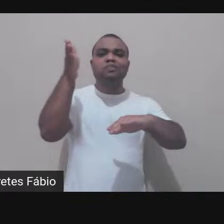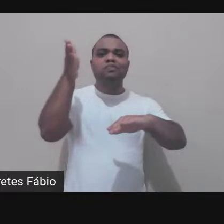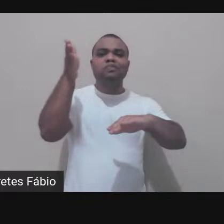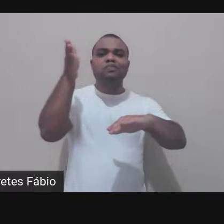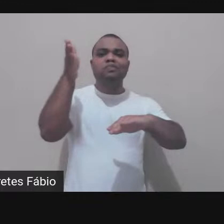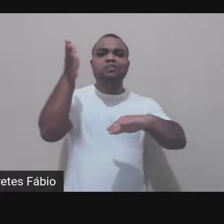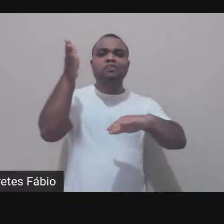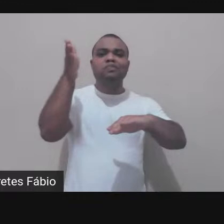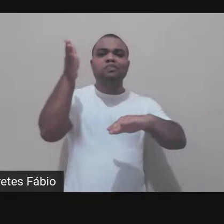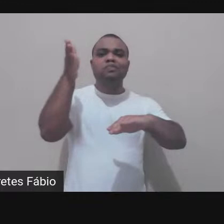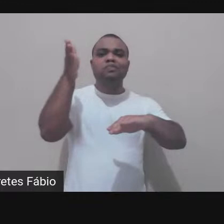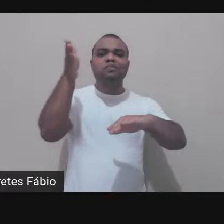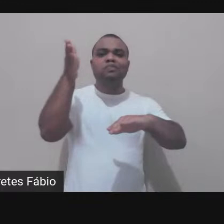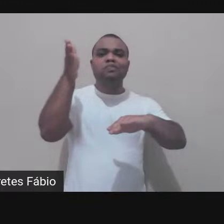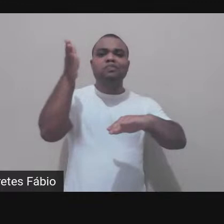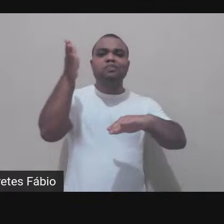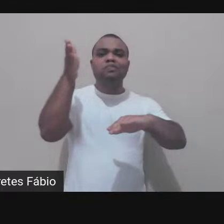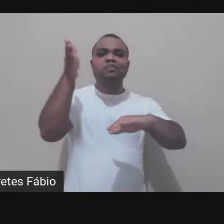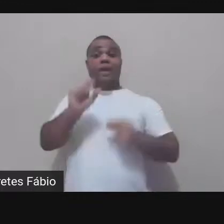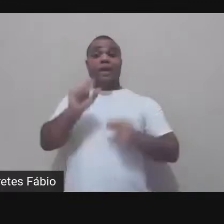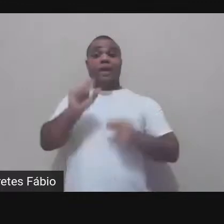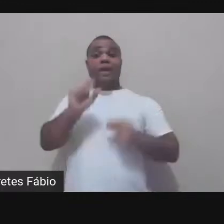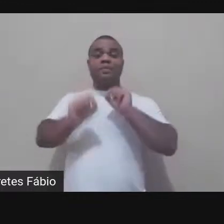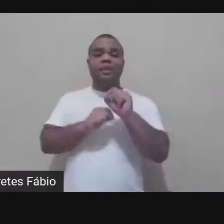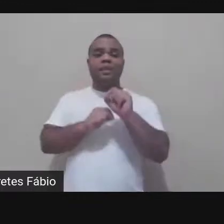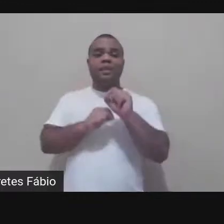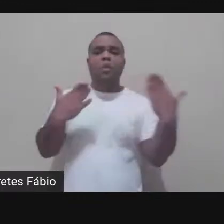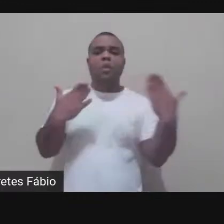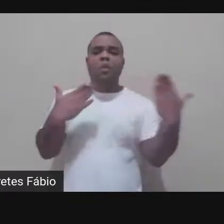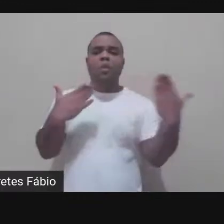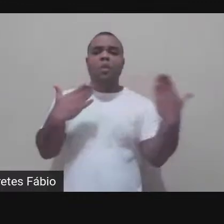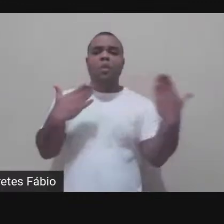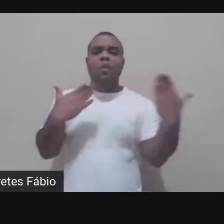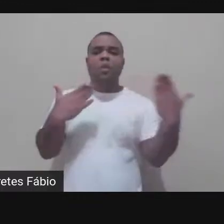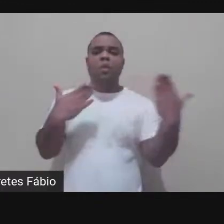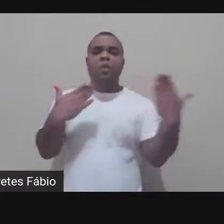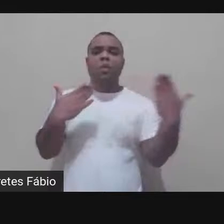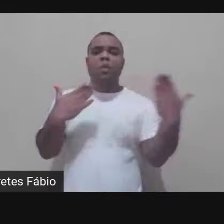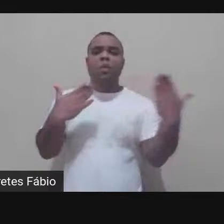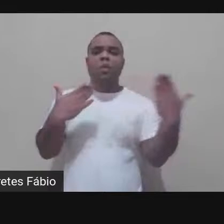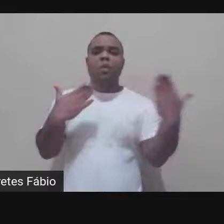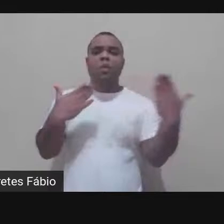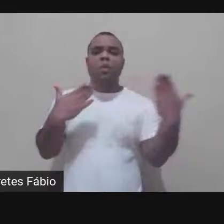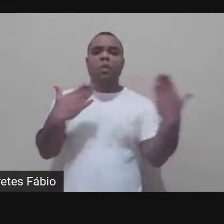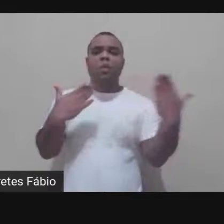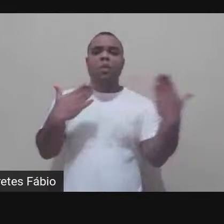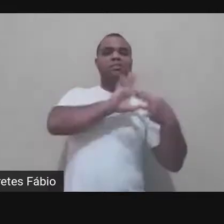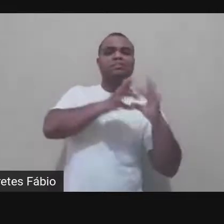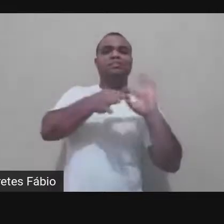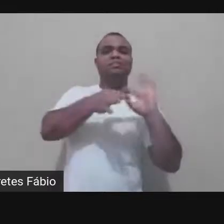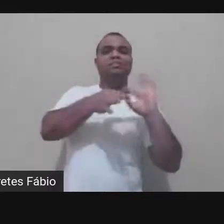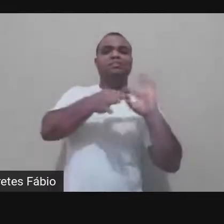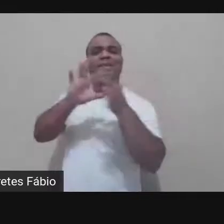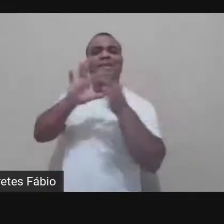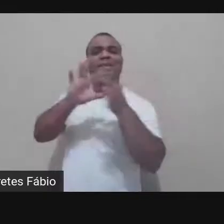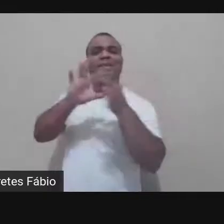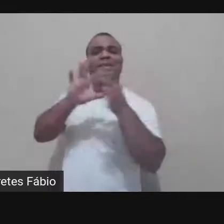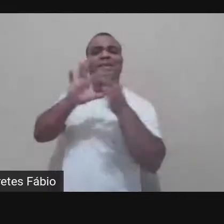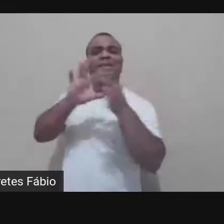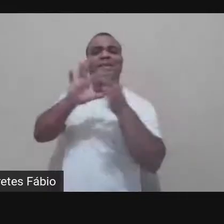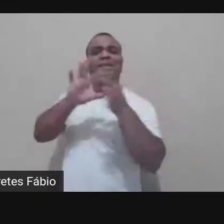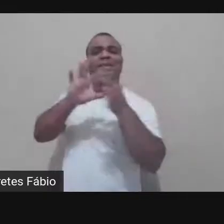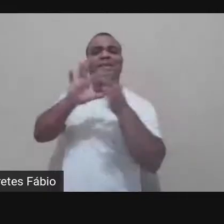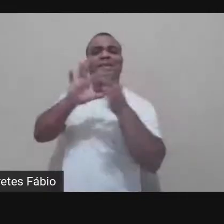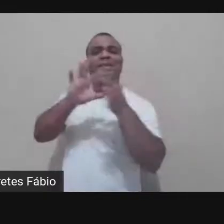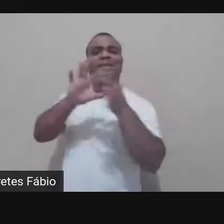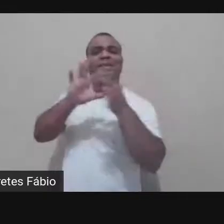e foi então assim o Mimimimídias tem estado completamente interligado na minha produção e na minha pesquisa e